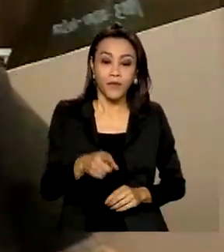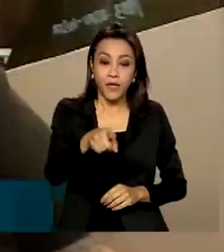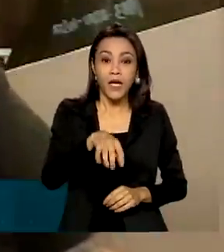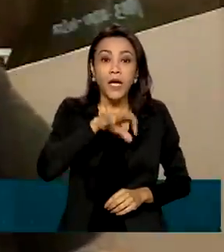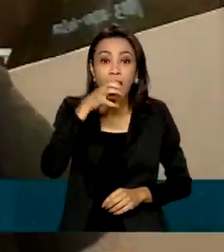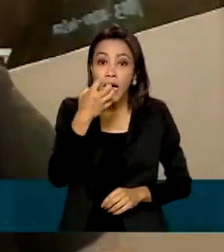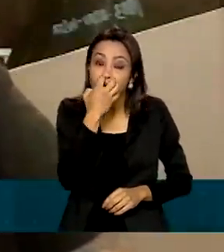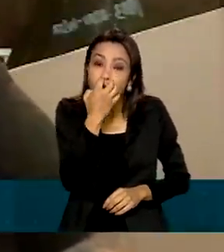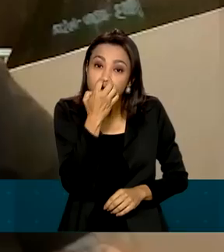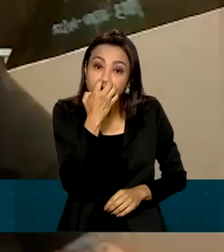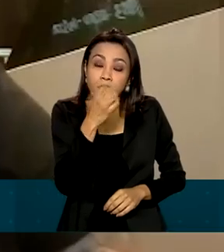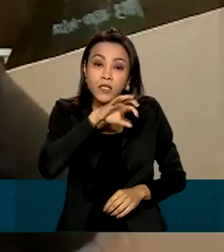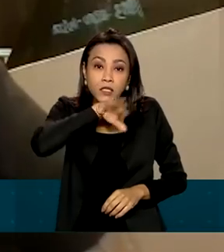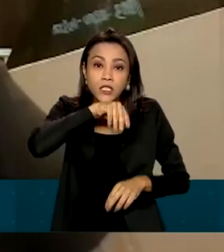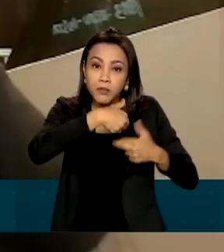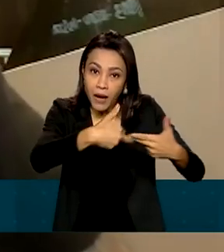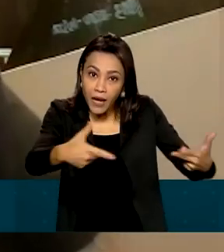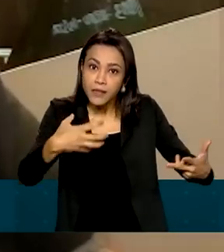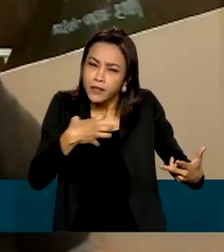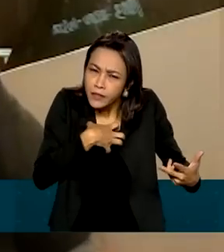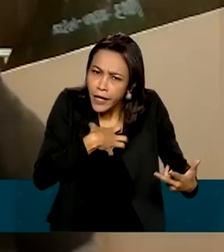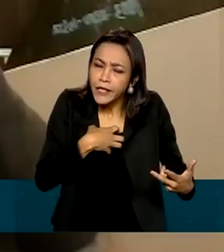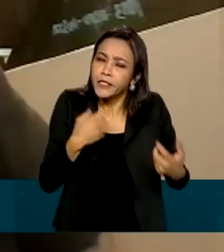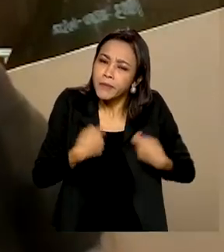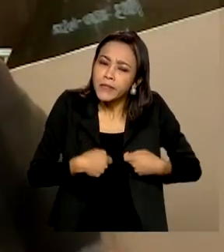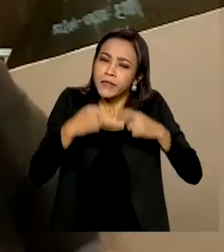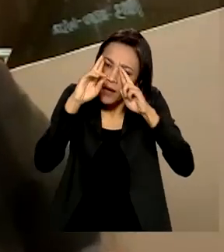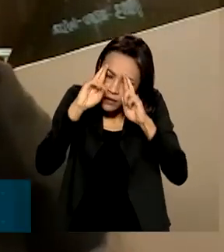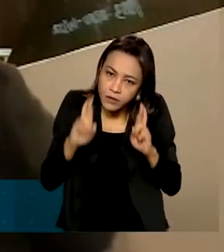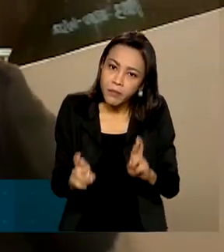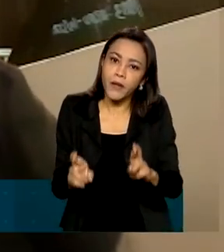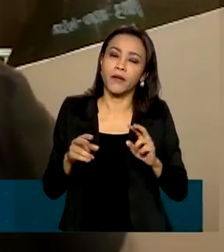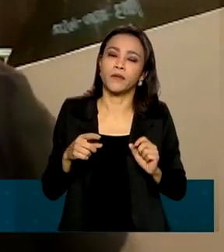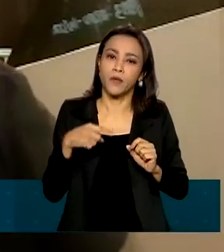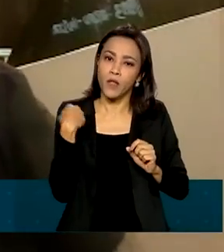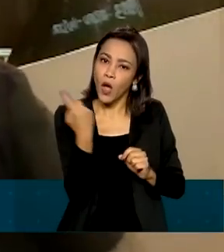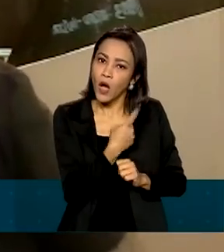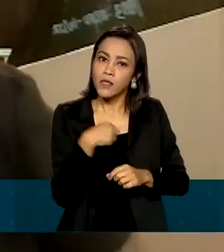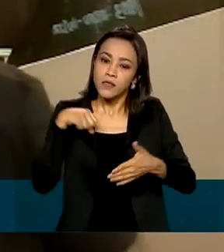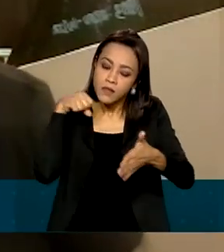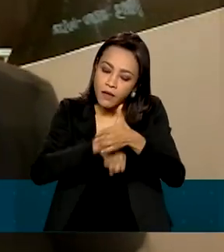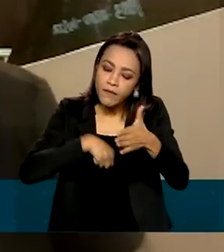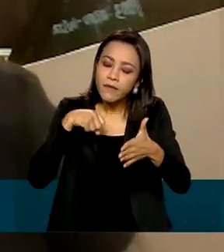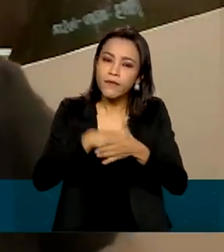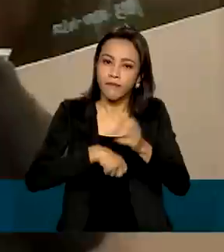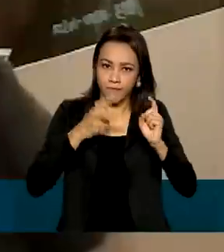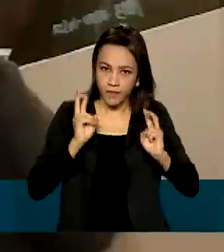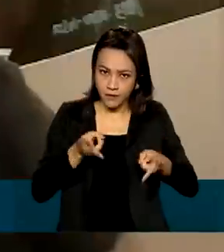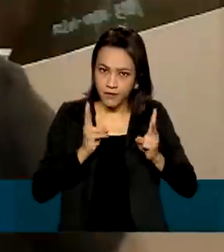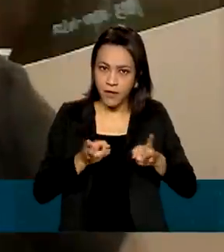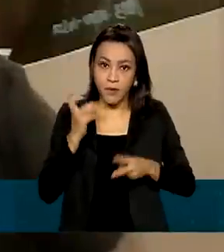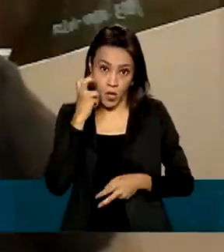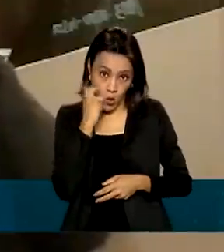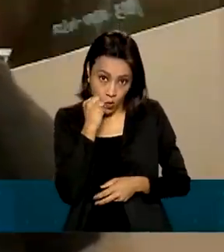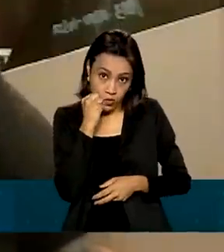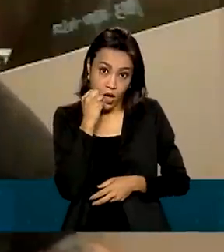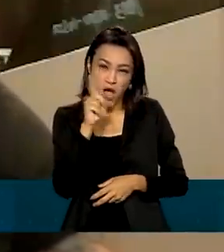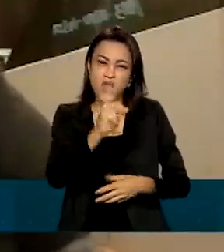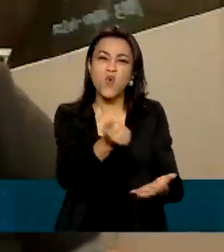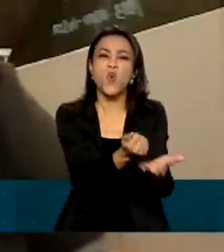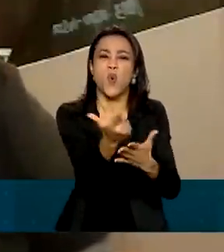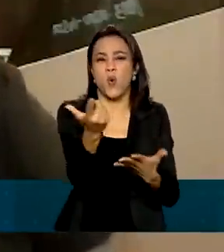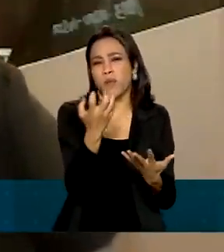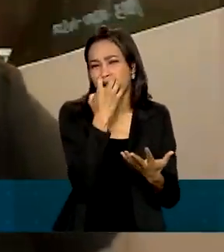que sentem e que merecem respeito. Então, defender sempre a adoção. Não compre, não compre